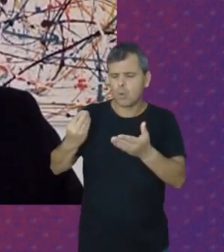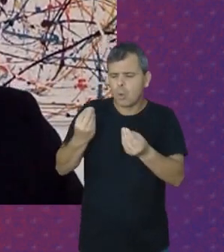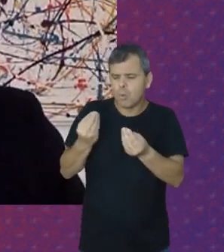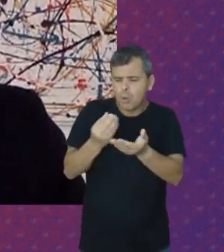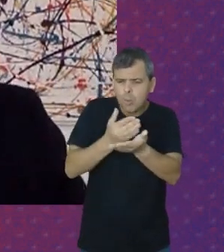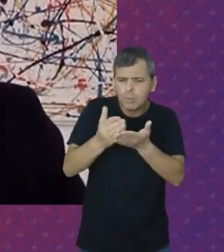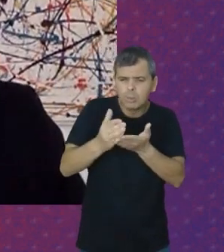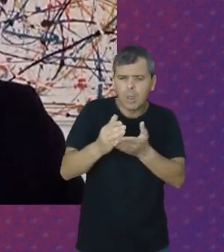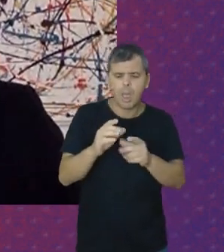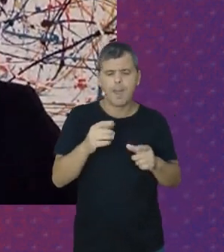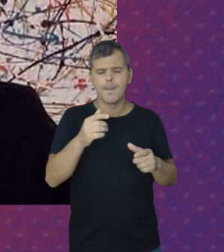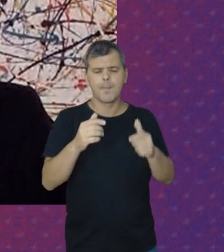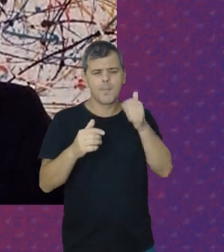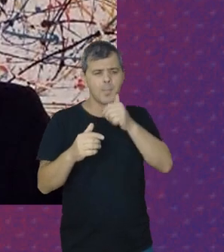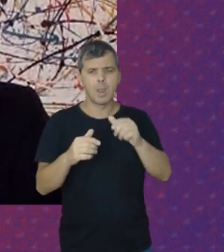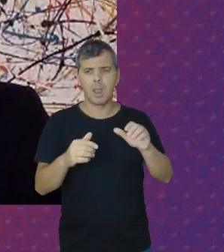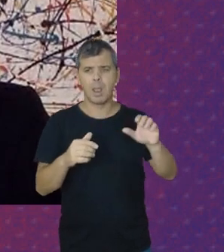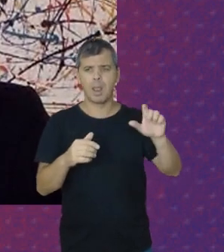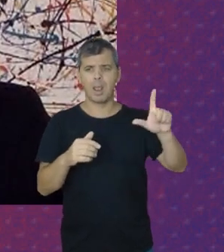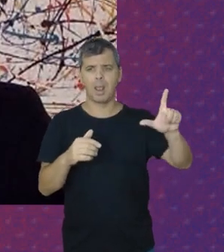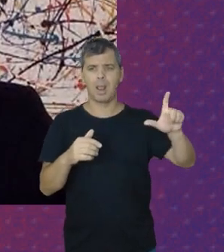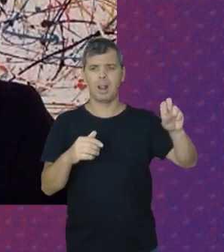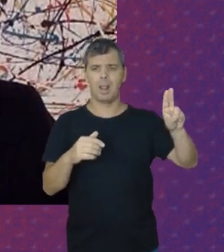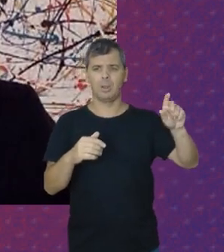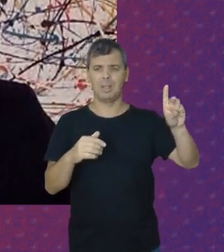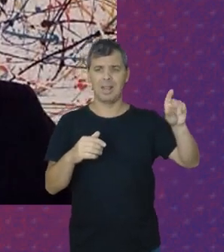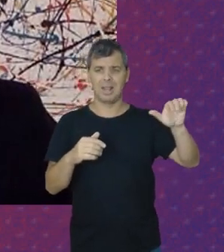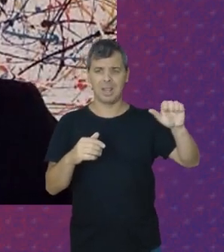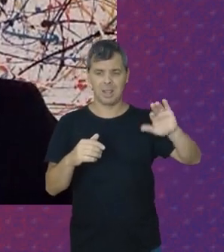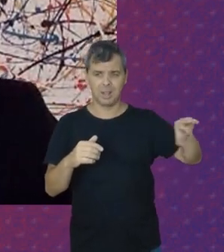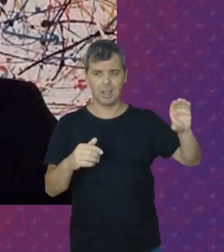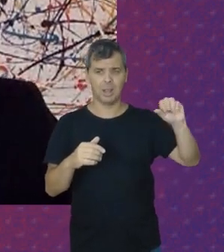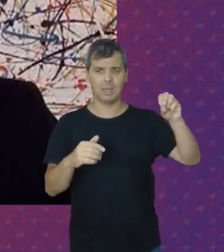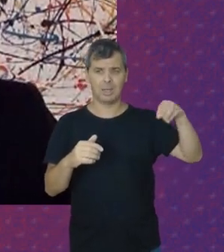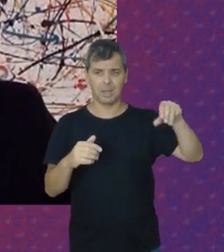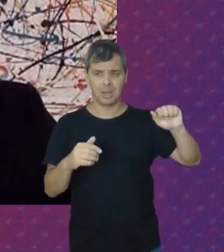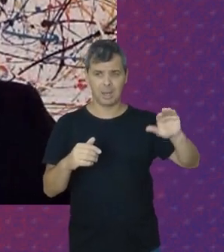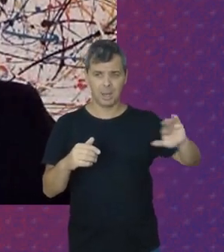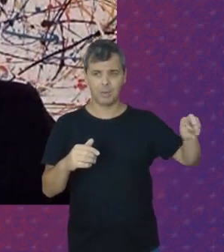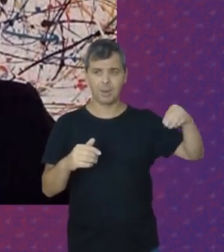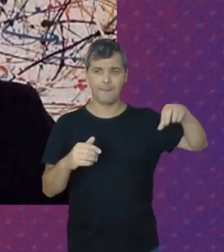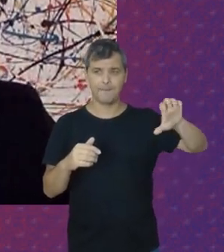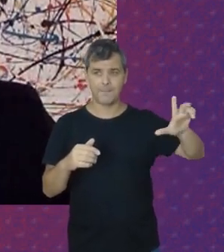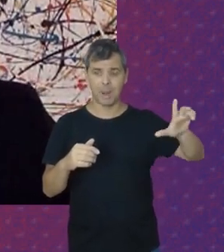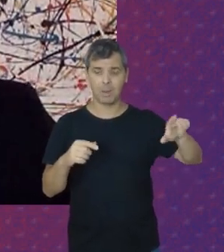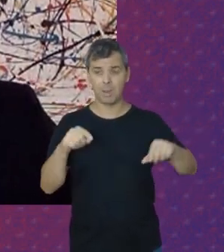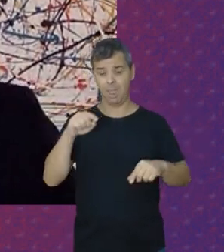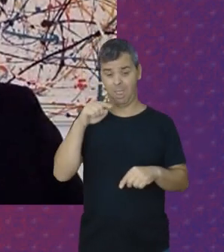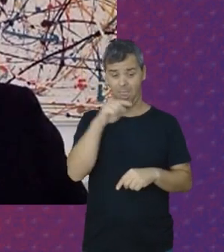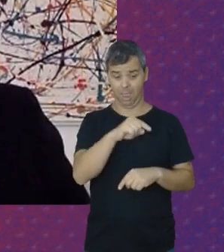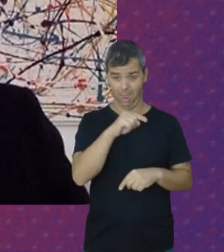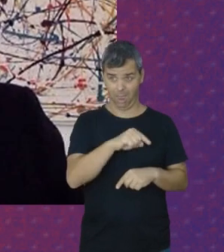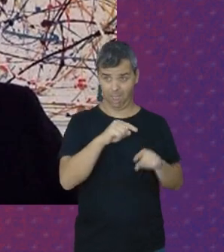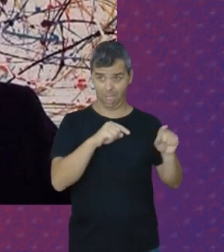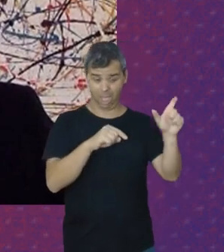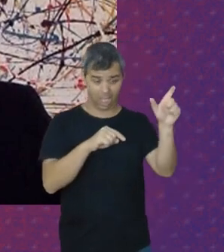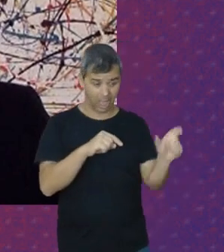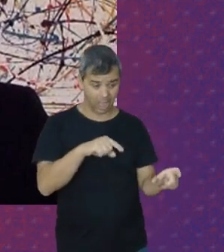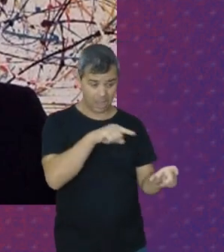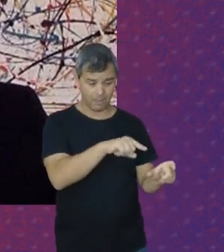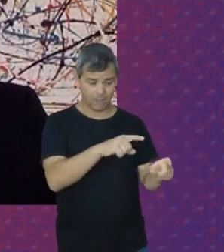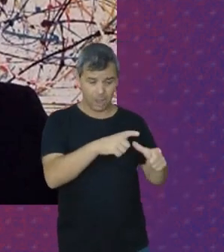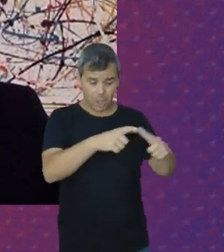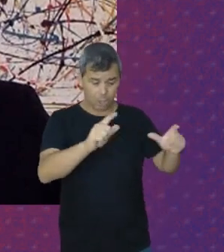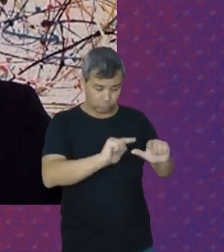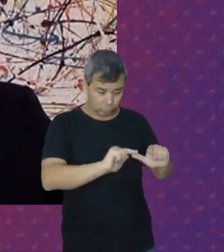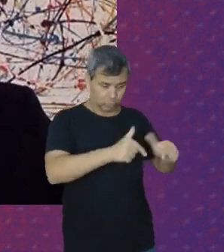dona Laudelina De Campos Melo A dona Laudelina De Campos Melo É uma das grandes